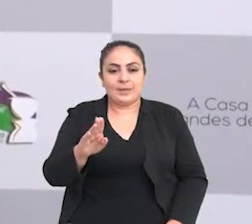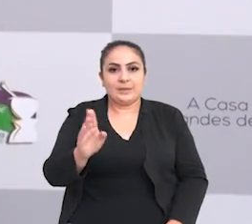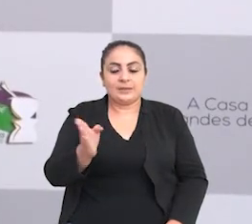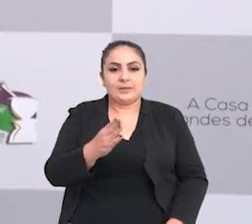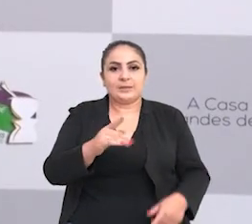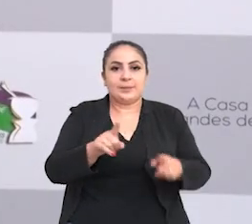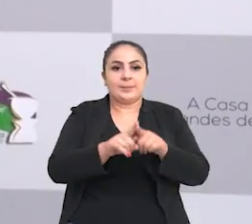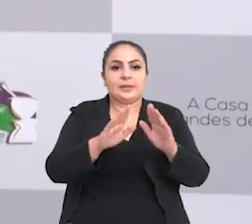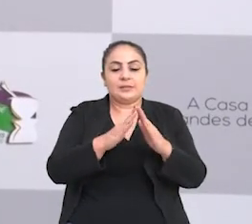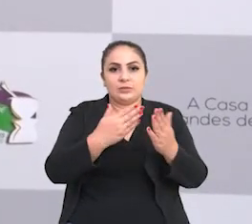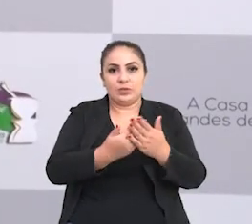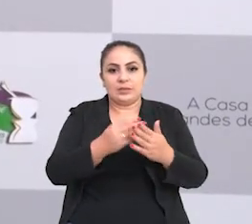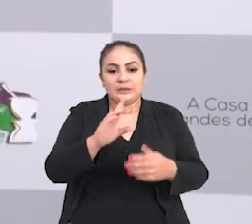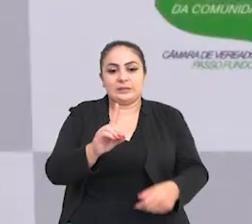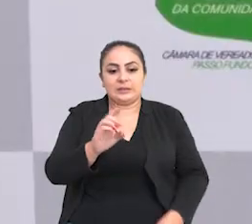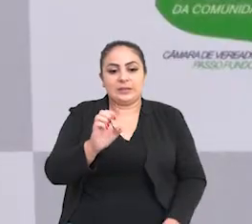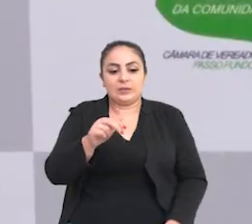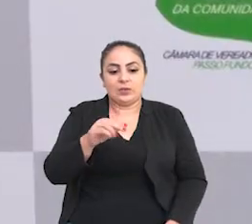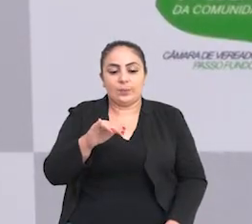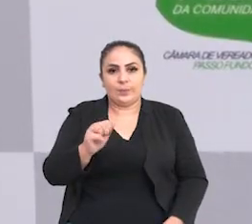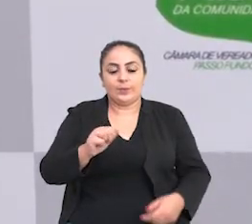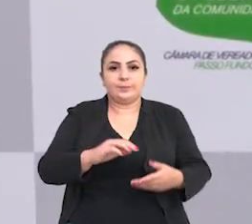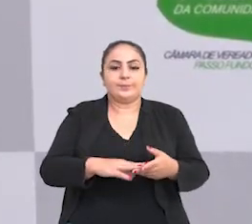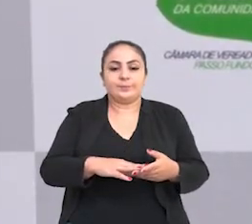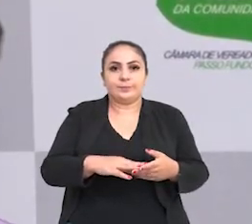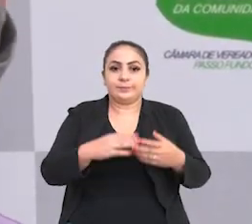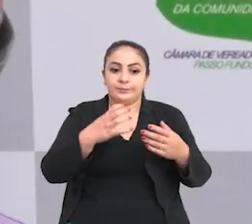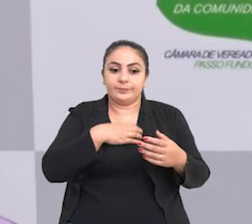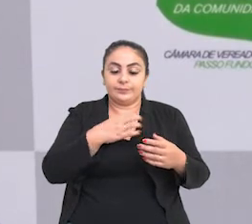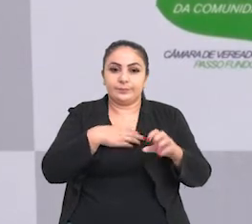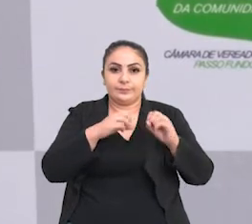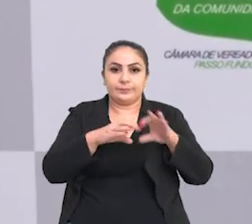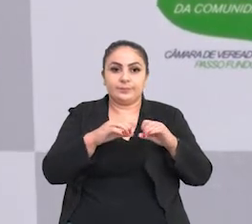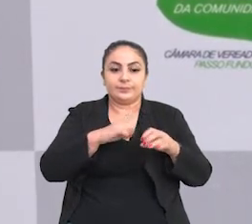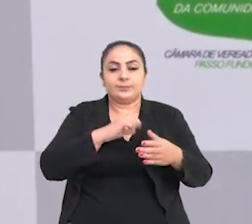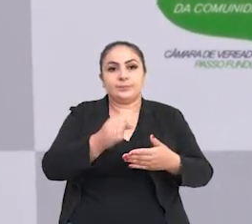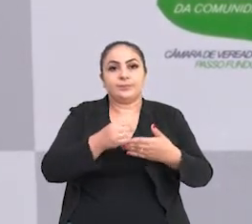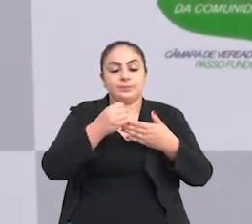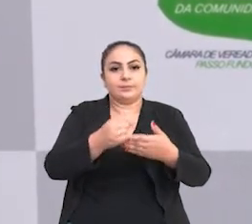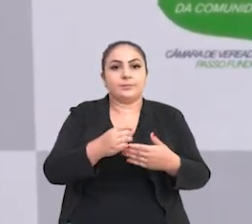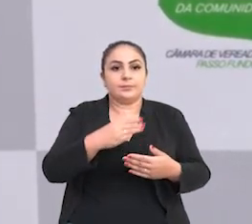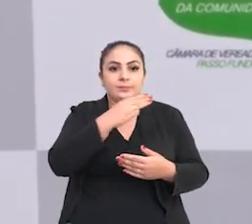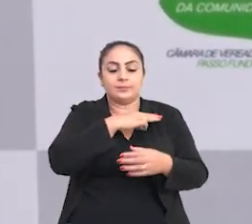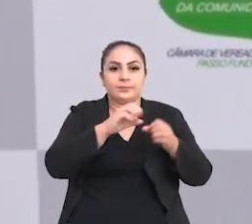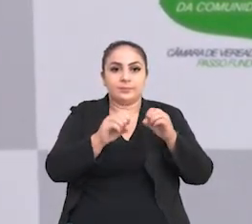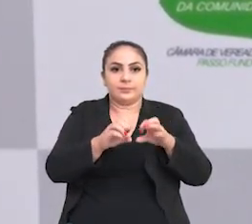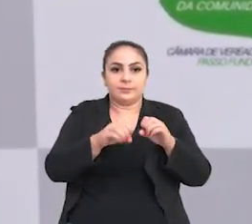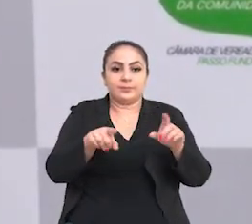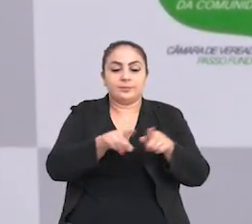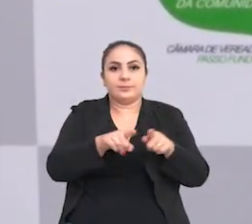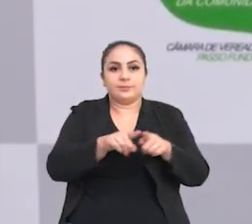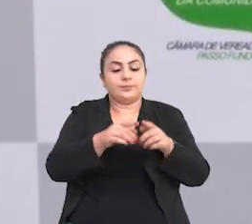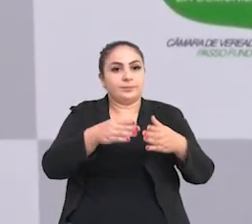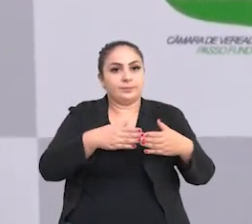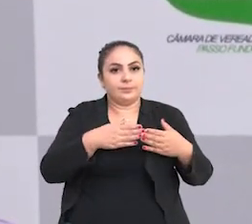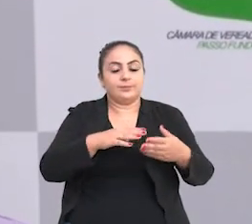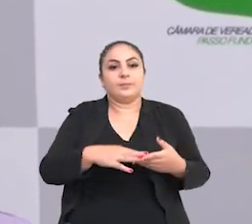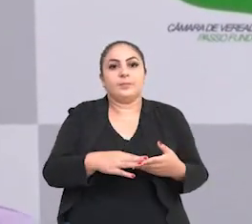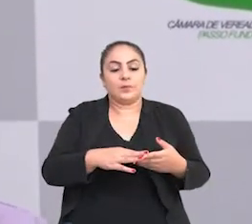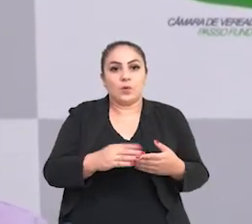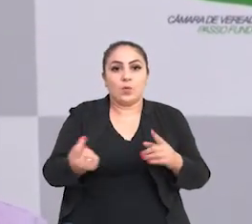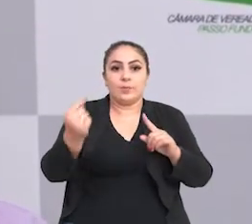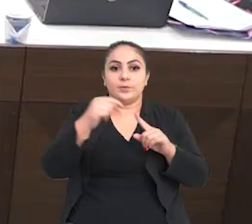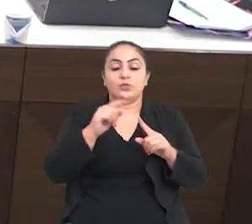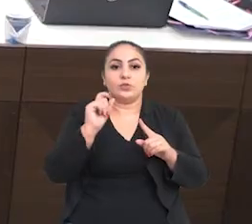Benoni Rosado, na Lucas Araújo. Este formato de ensino tem o apoio dos Ministérios da Educação e da